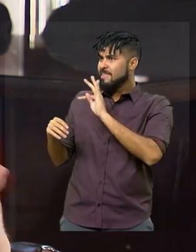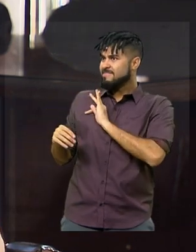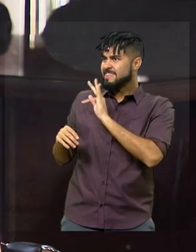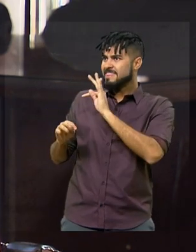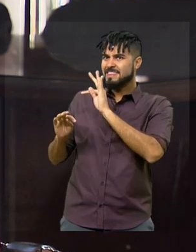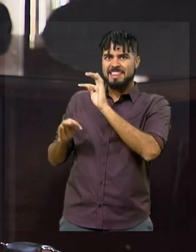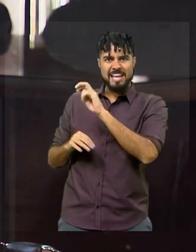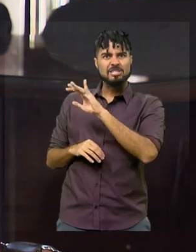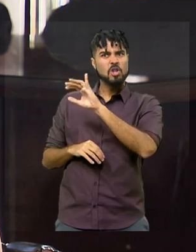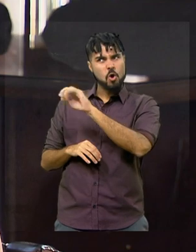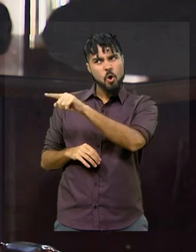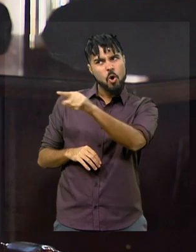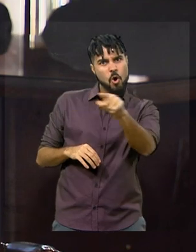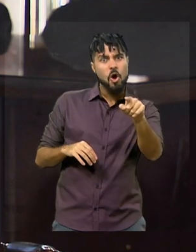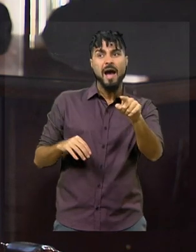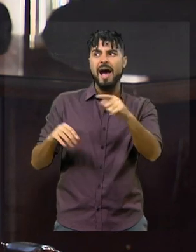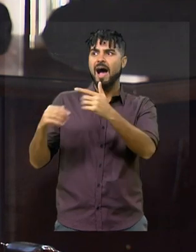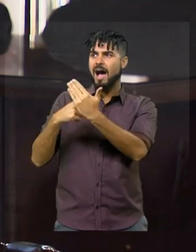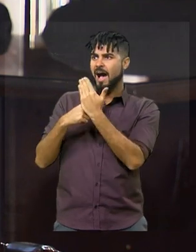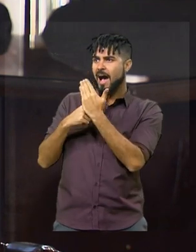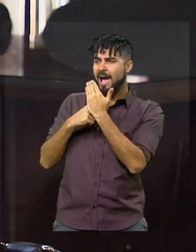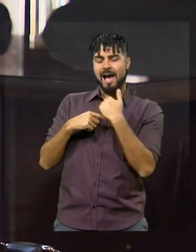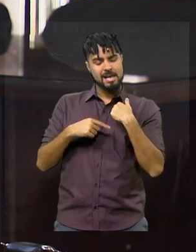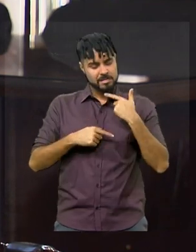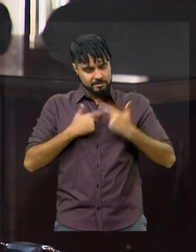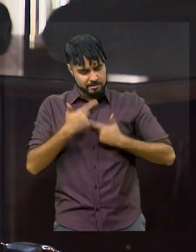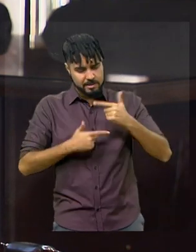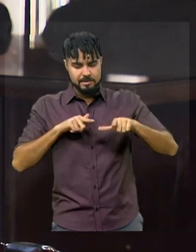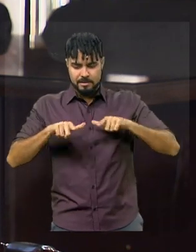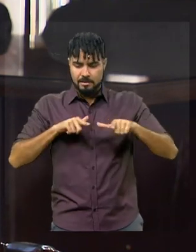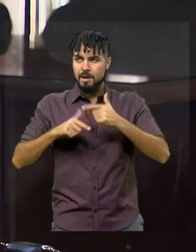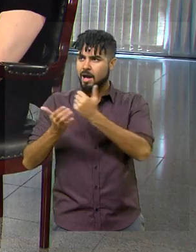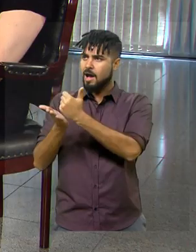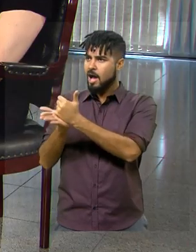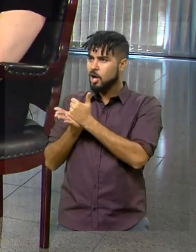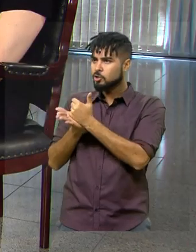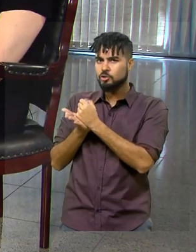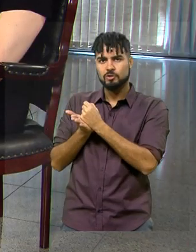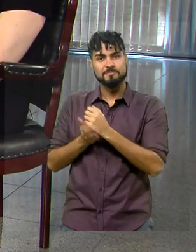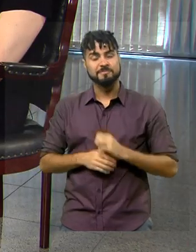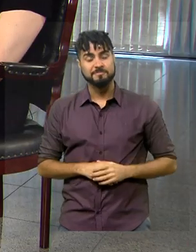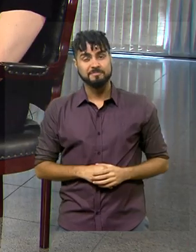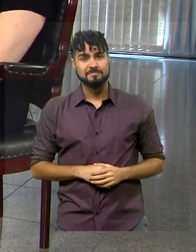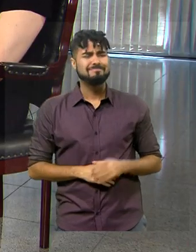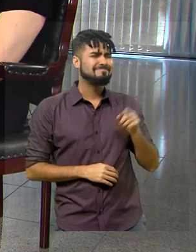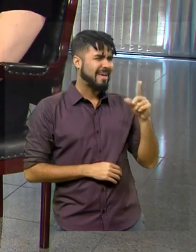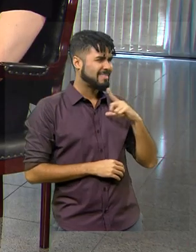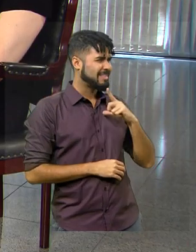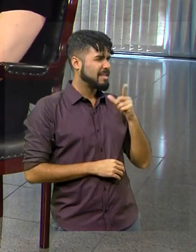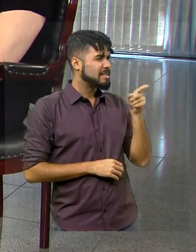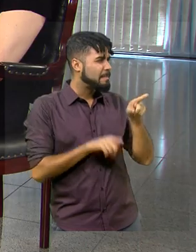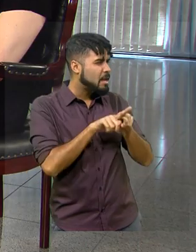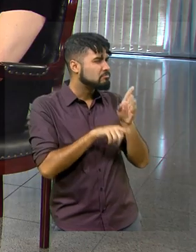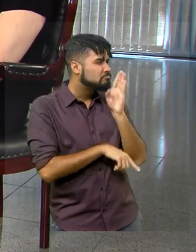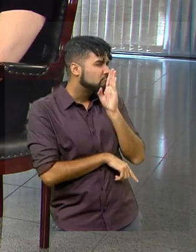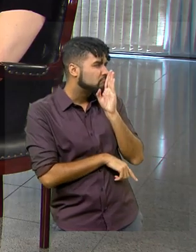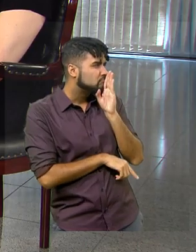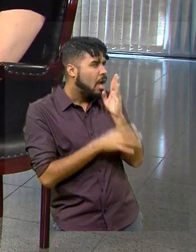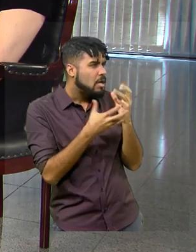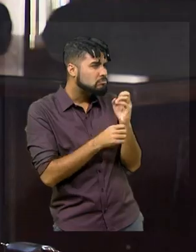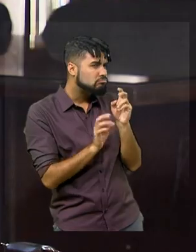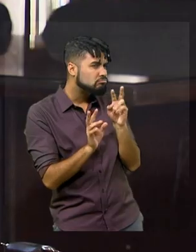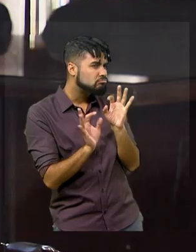Eles nos auxiliam e a gente procura fazer um bom trabalho com a ajuda deles. E a senhora ouve muito, né? É uma característica sua isso,